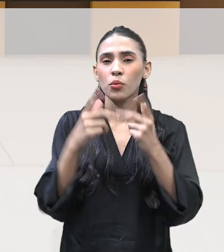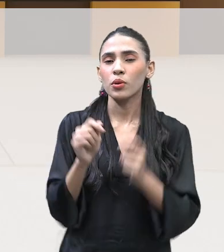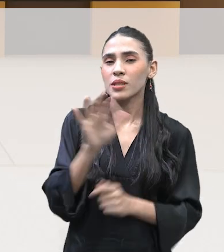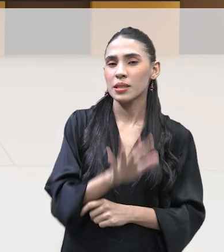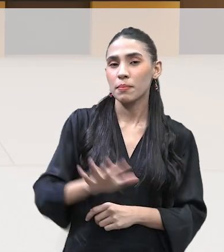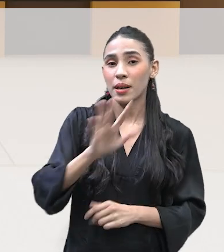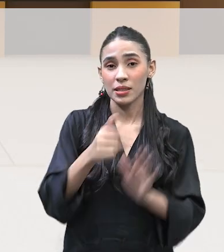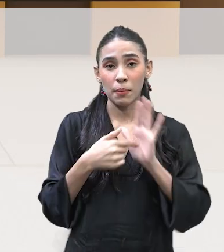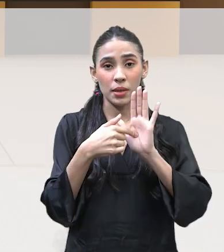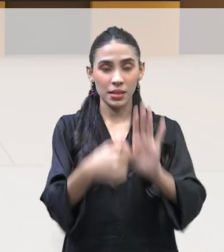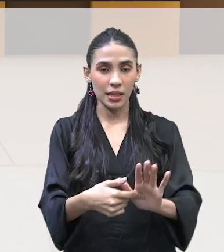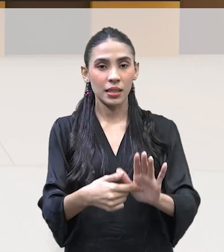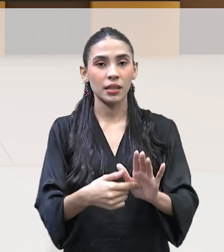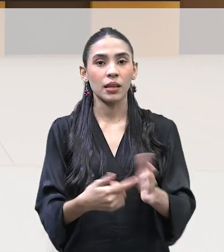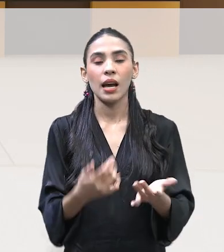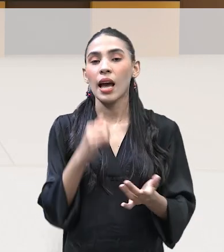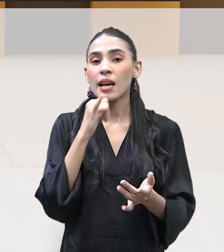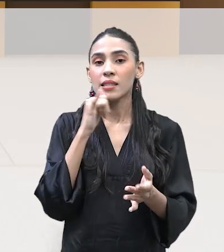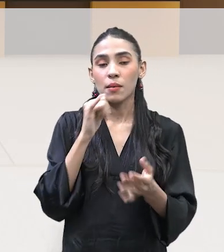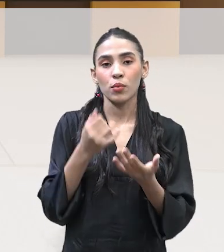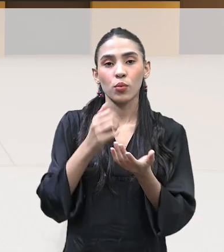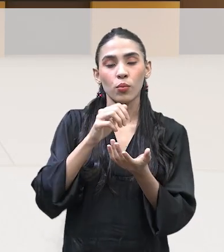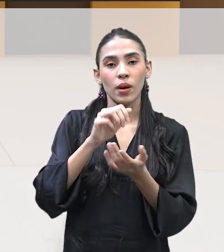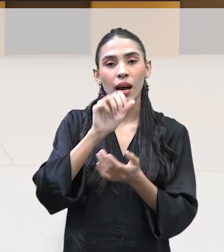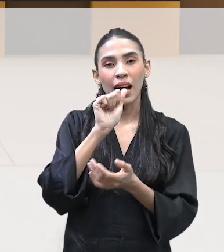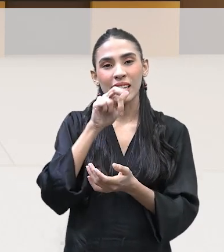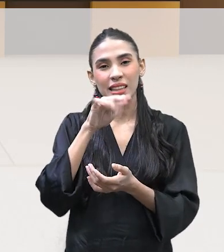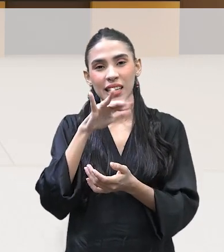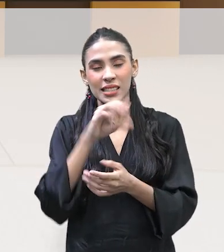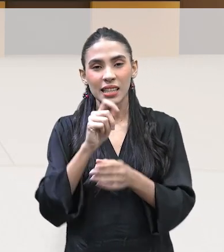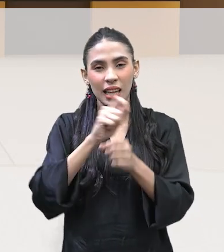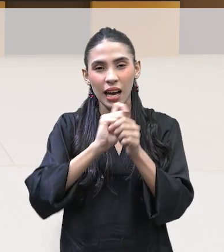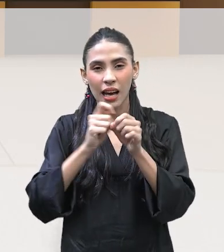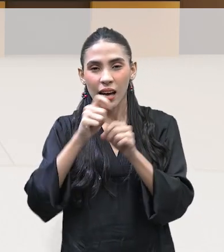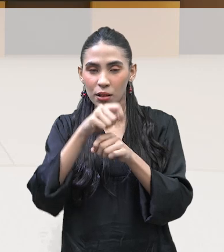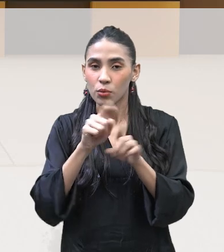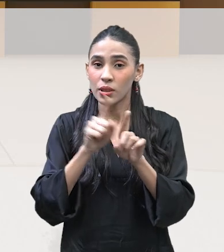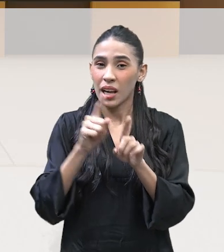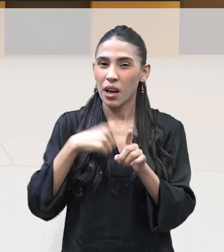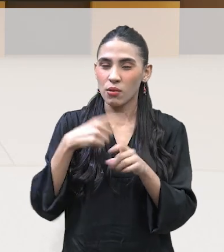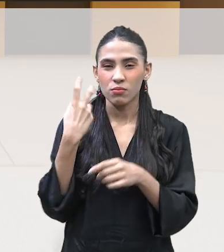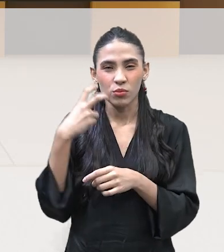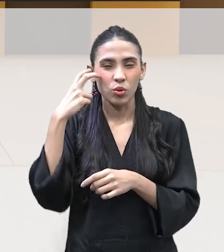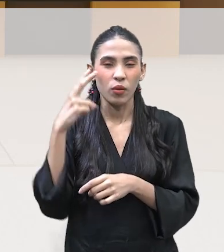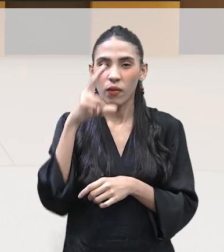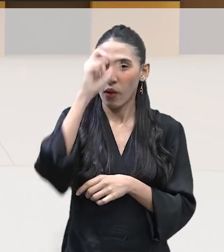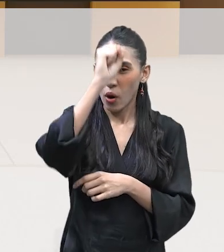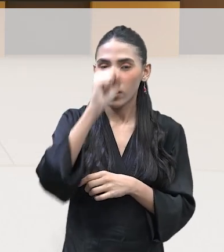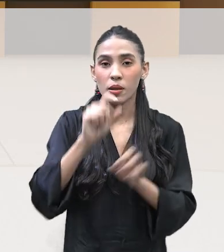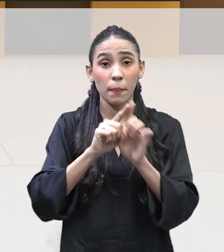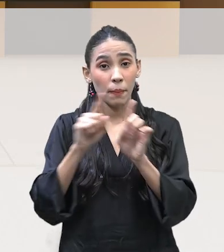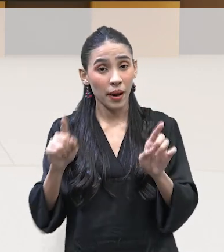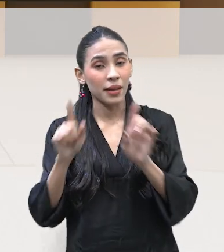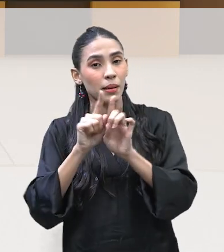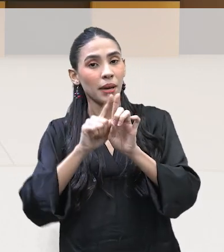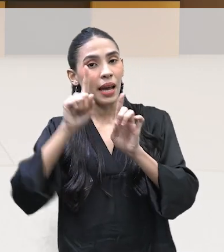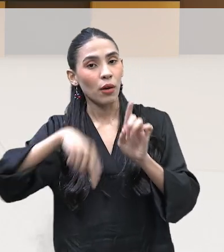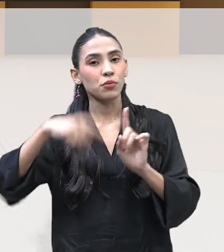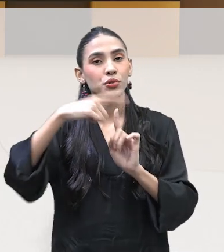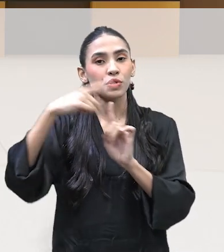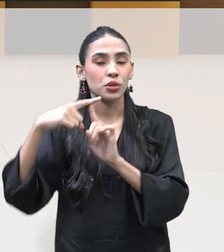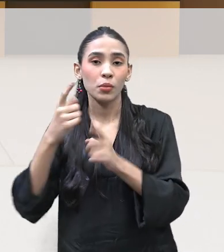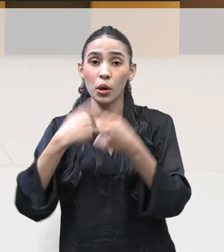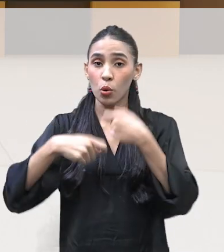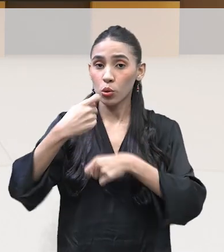disso, né? Os cestos, que é o artesanato, ele traz um componente cultural muito forte, mas também ele é uma forma de